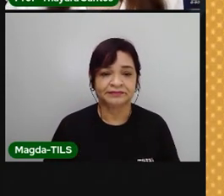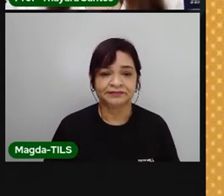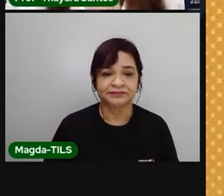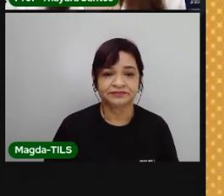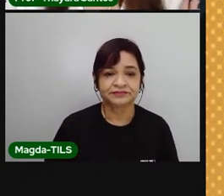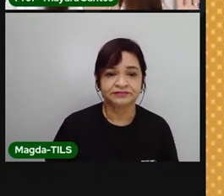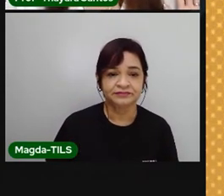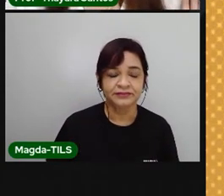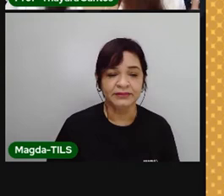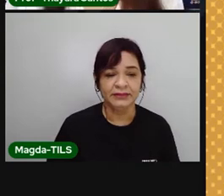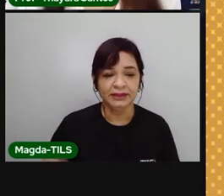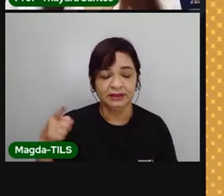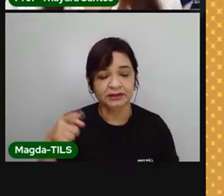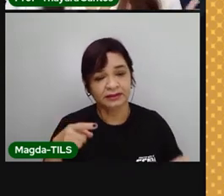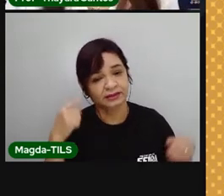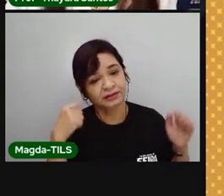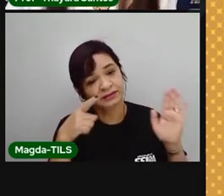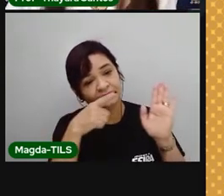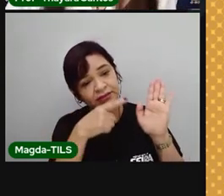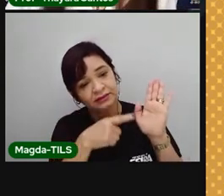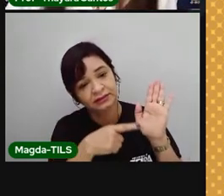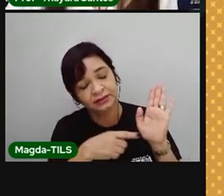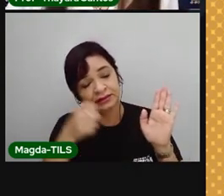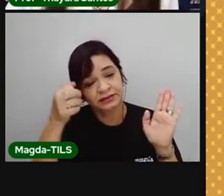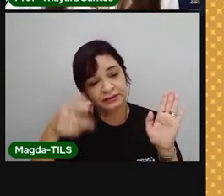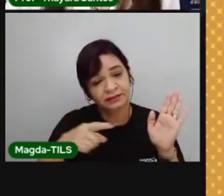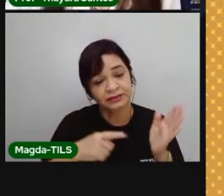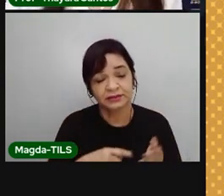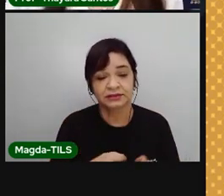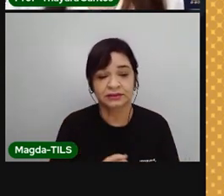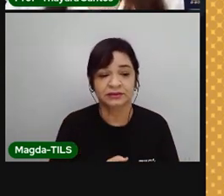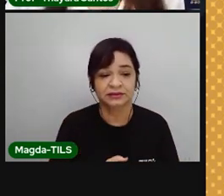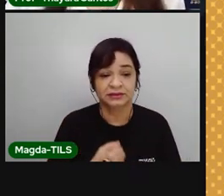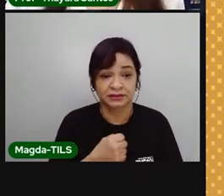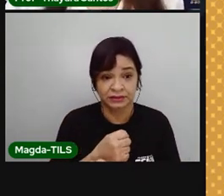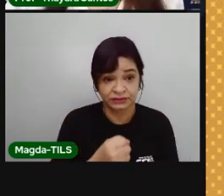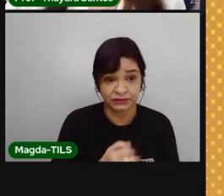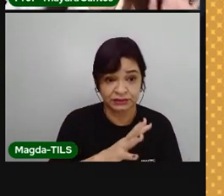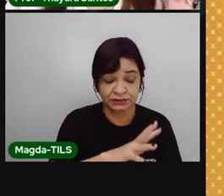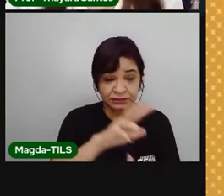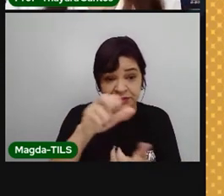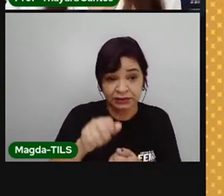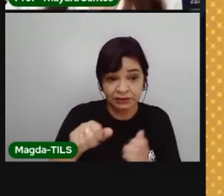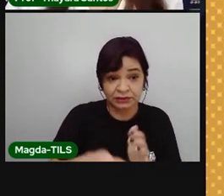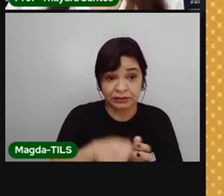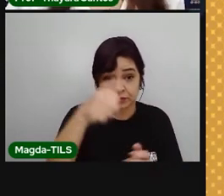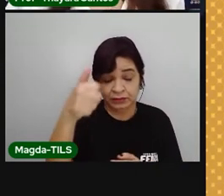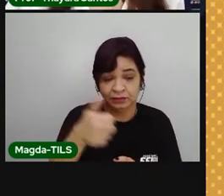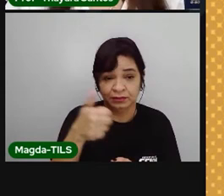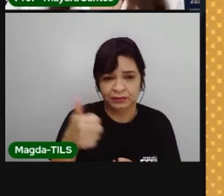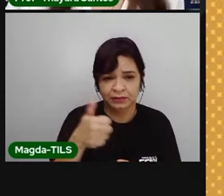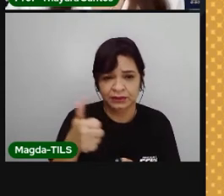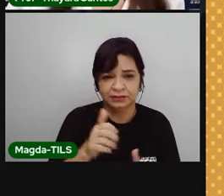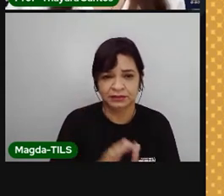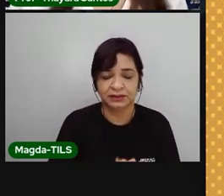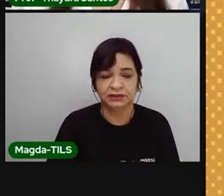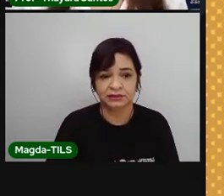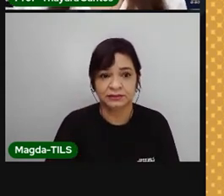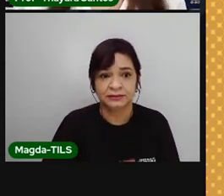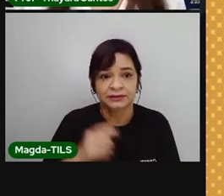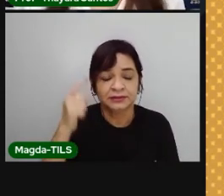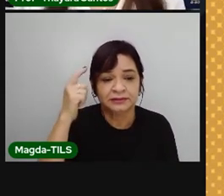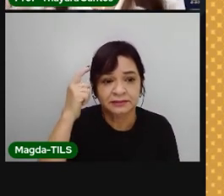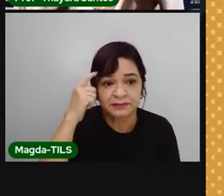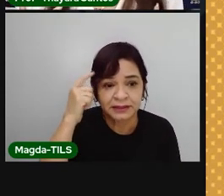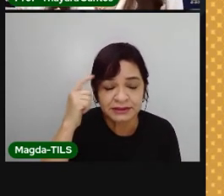aqui eu trouxe algumas possibilidades que podem ajudar o nosso planeta. Então, a primeira delas é o consumo consciente. E o que